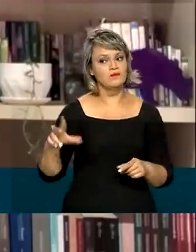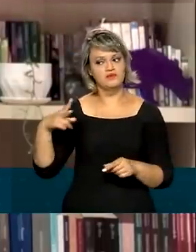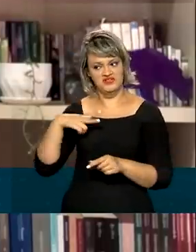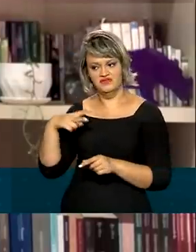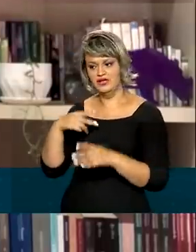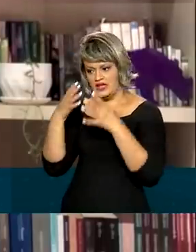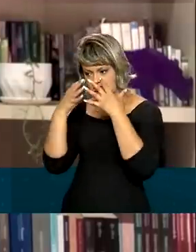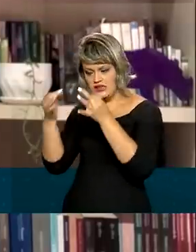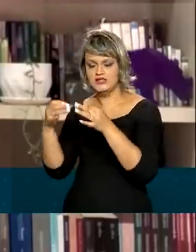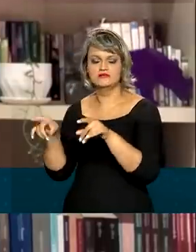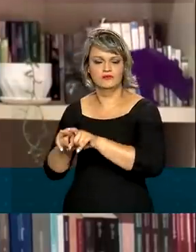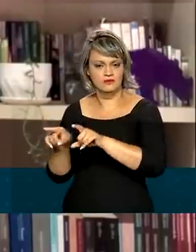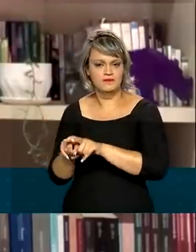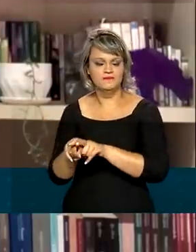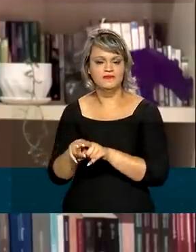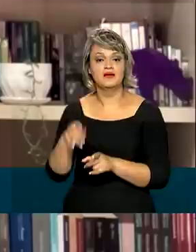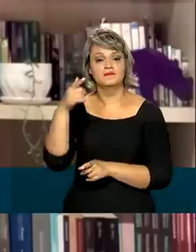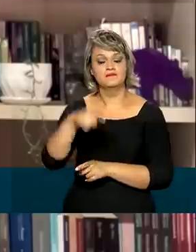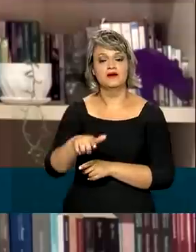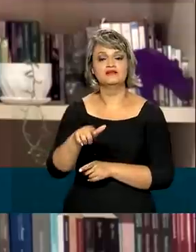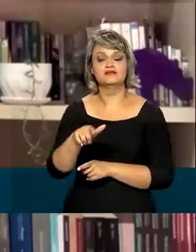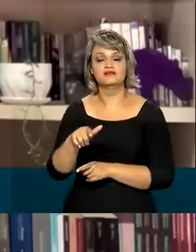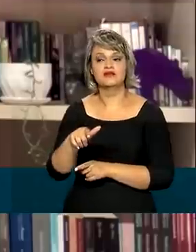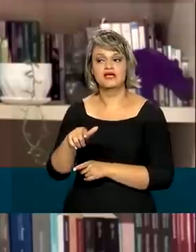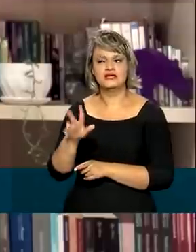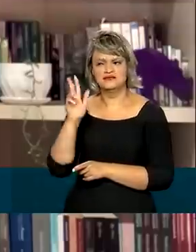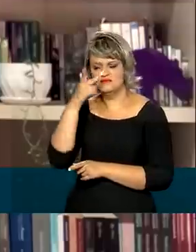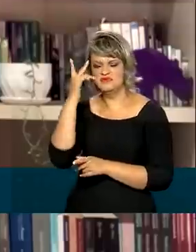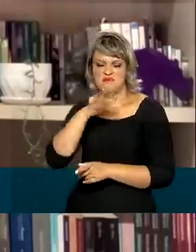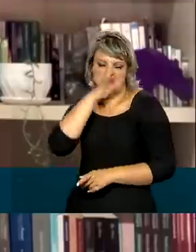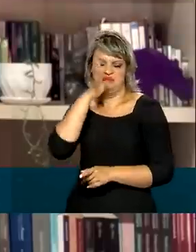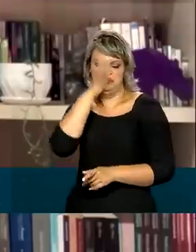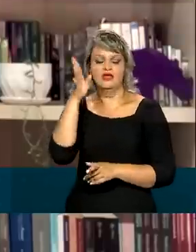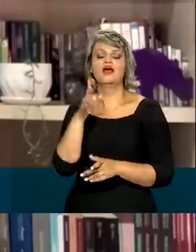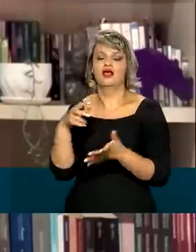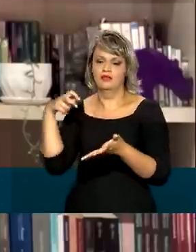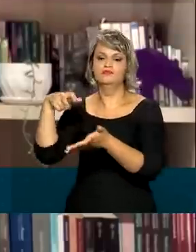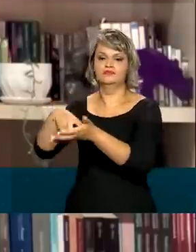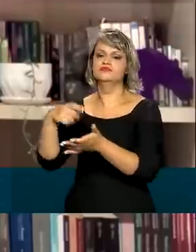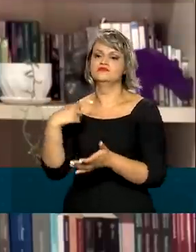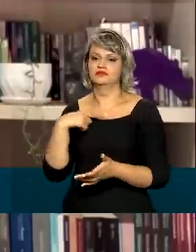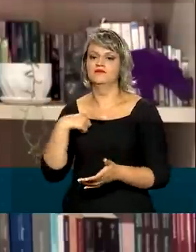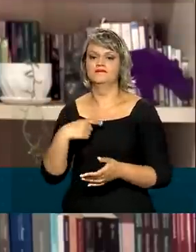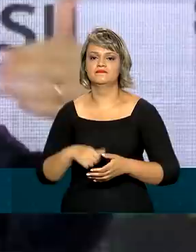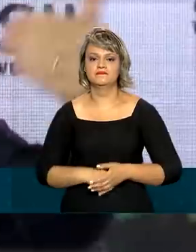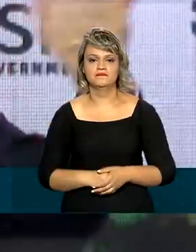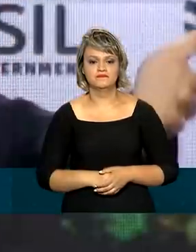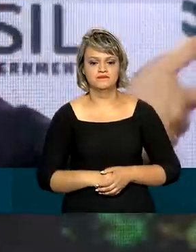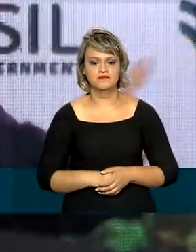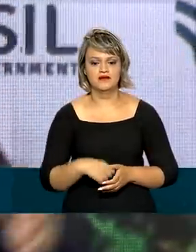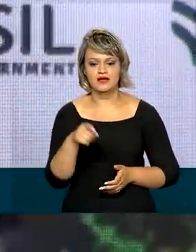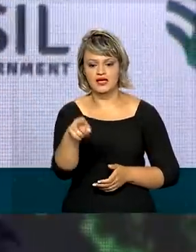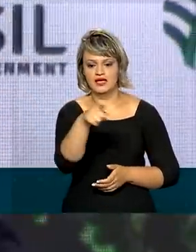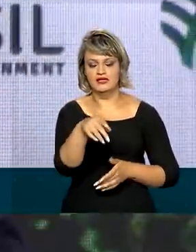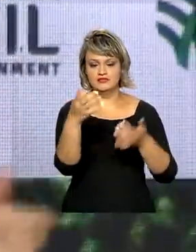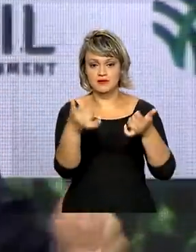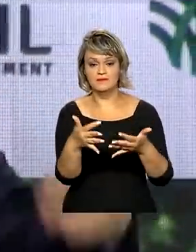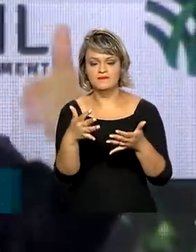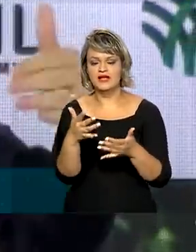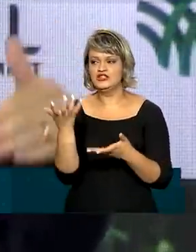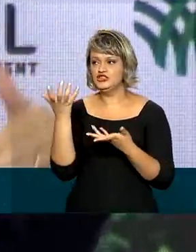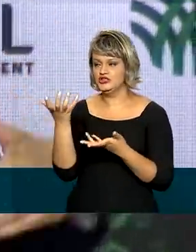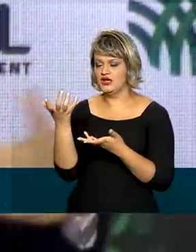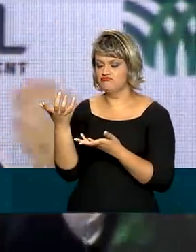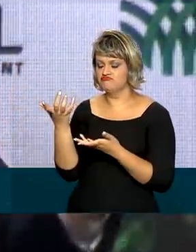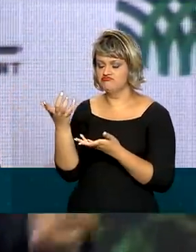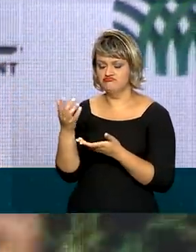Em outra frente, a AGO atua para punir quem segue prejudicando a natureza. Nós queremos ir em busca do dinheiro,